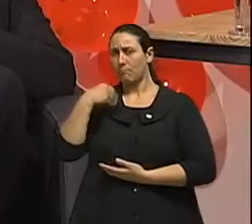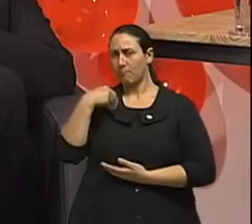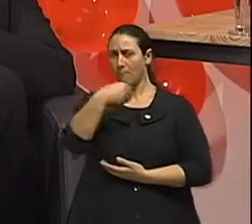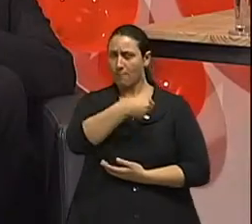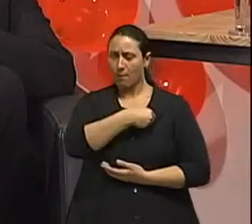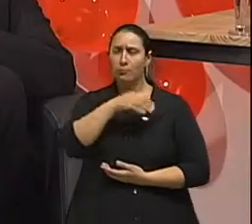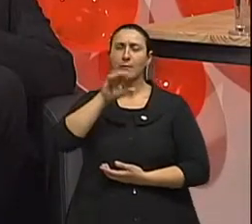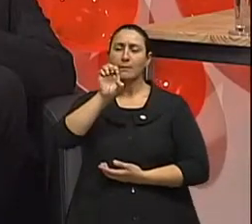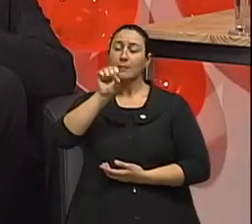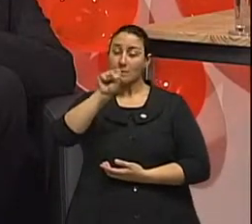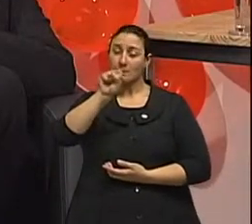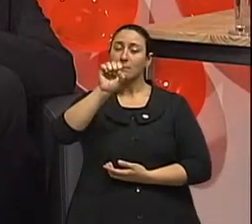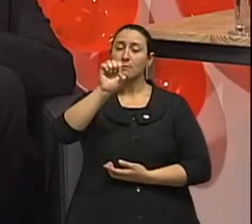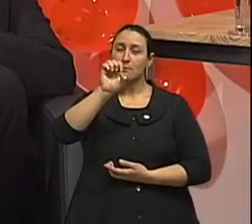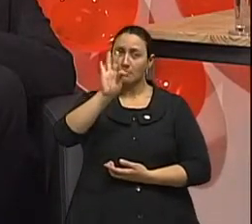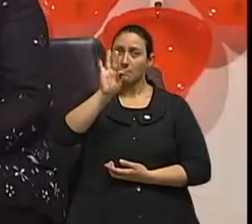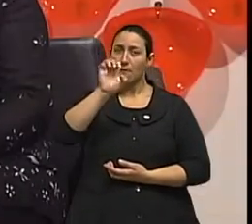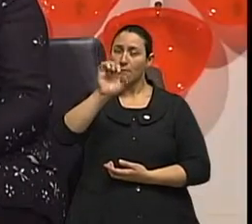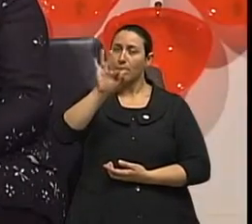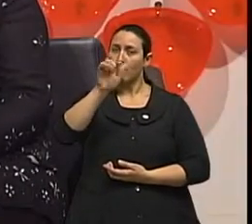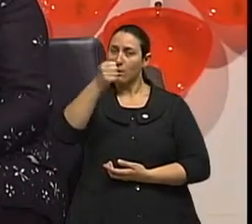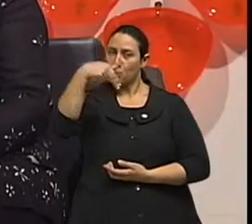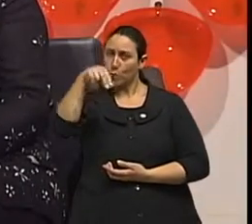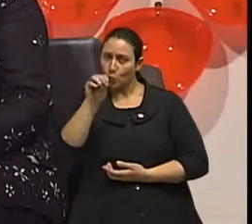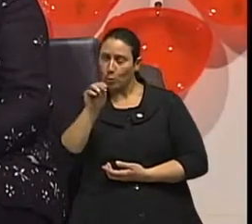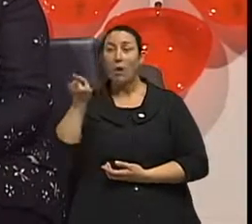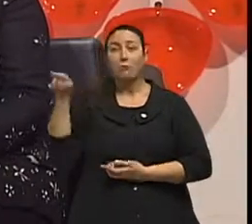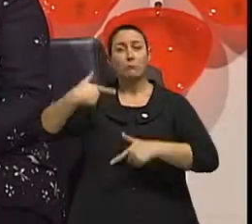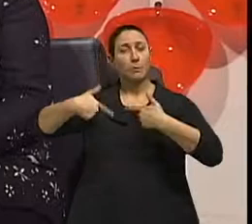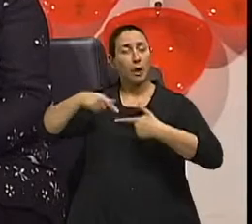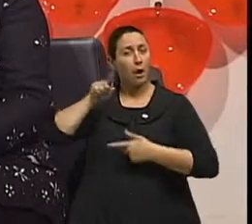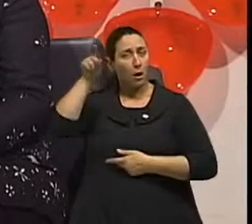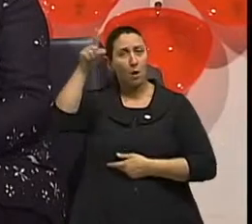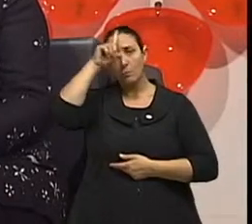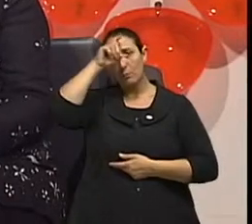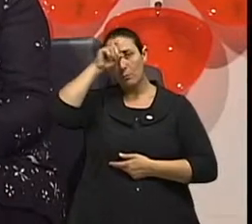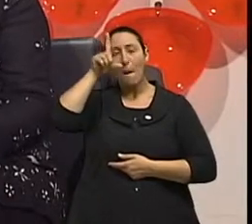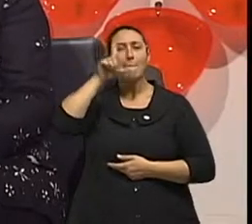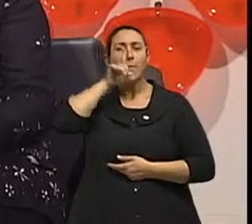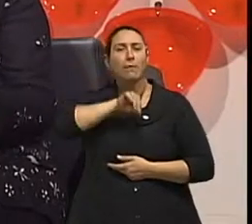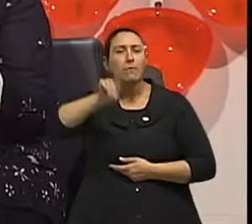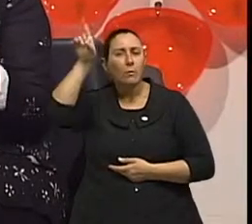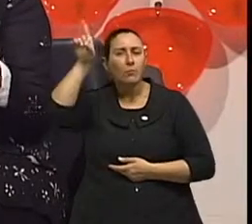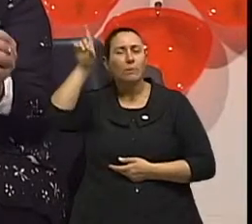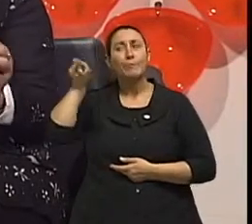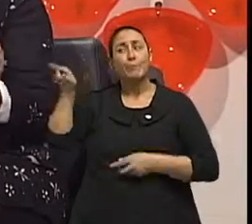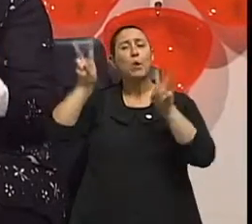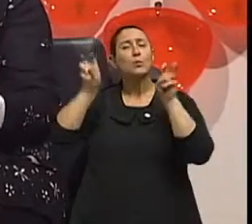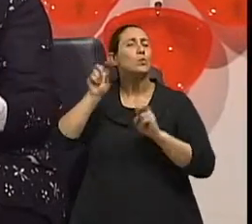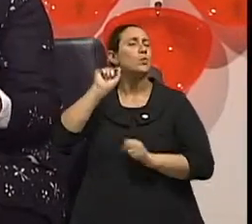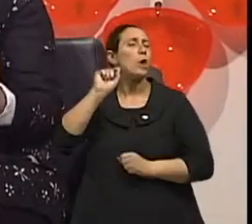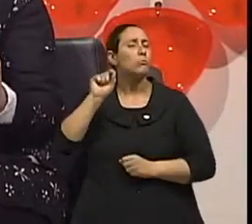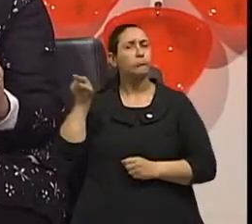-oncologista Stephen Stefani, do Instituto do Câncer Mãe de Deus, sobre câncer de pulmão. Vocês estão vendo que a gente